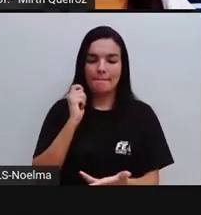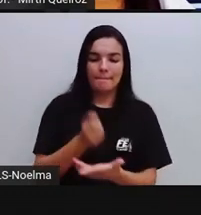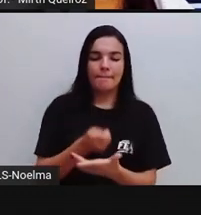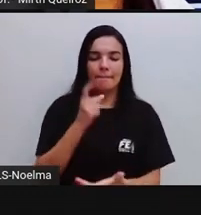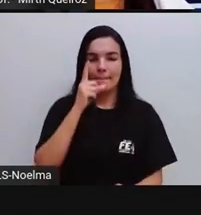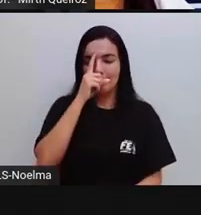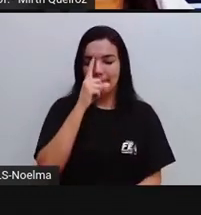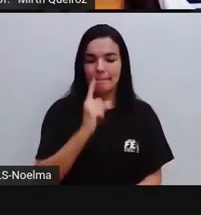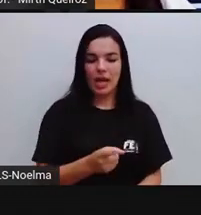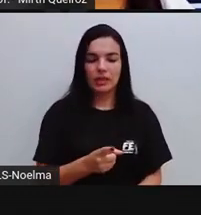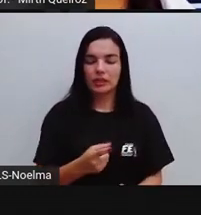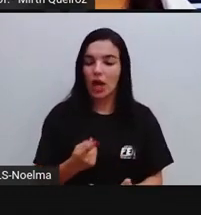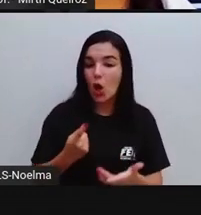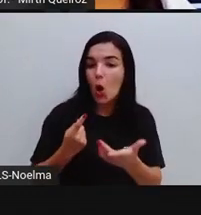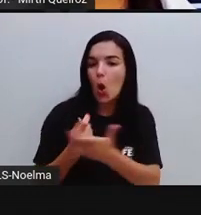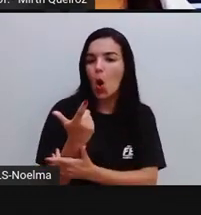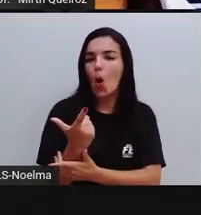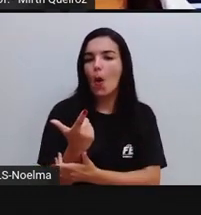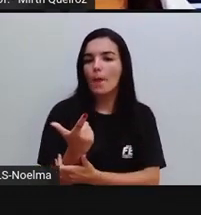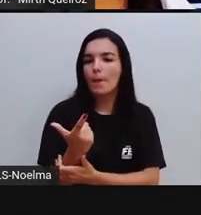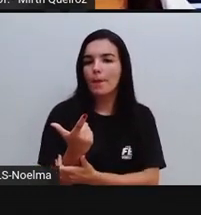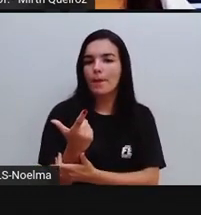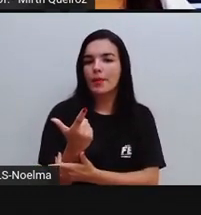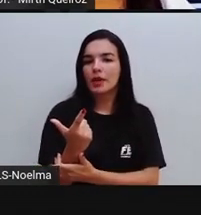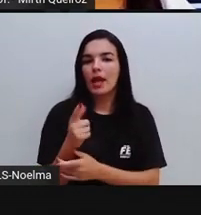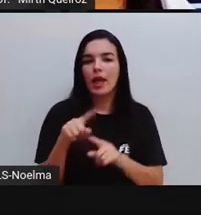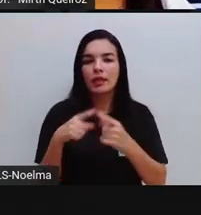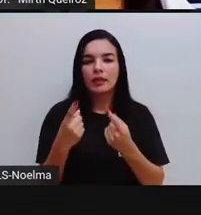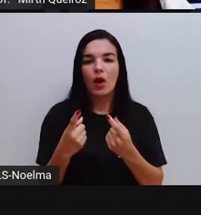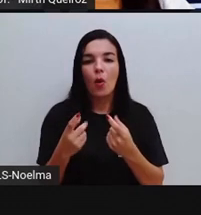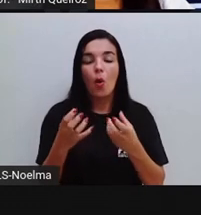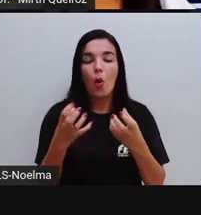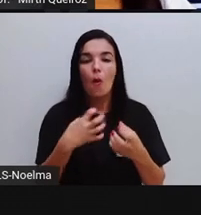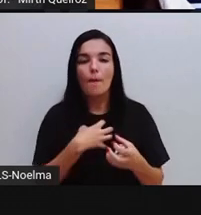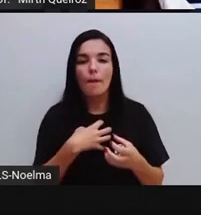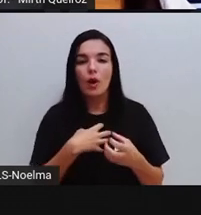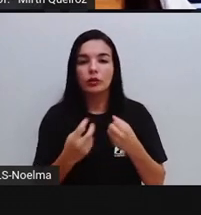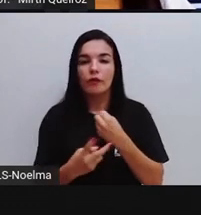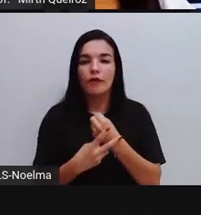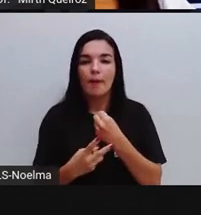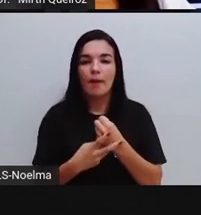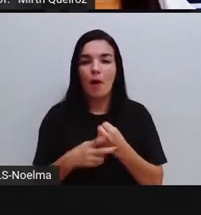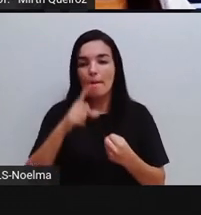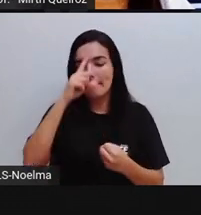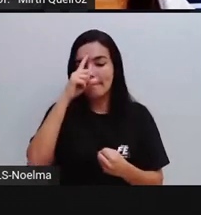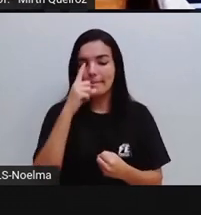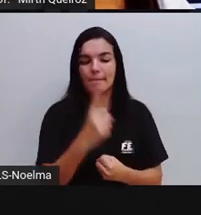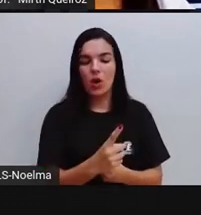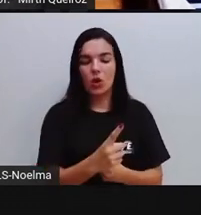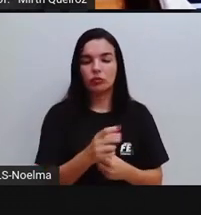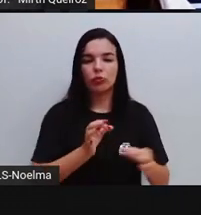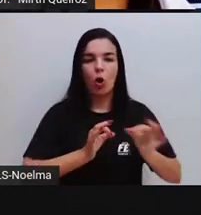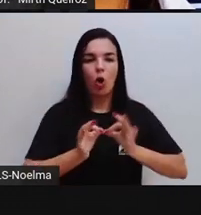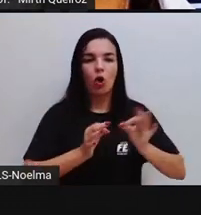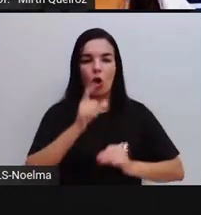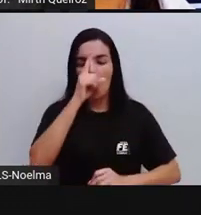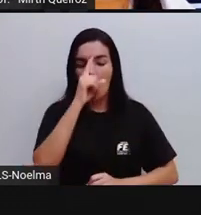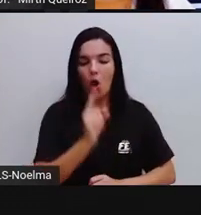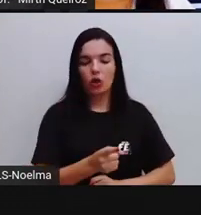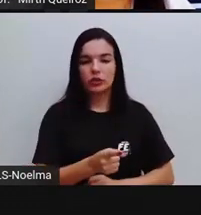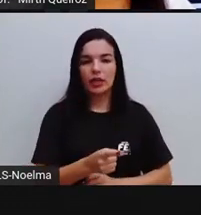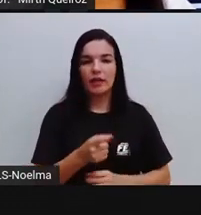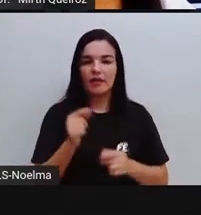né, é compre. O modo verbal que oferece ordem, como por exemplo, compre, veja,